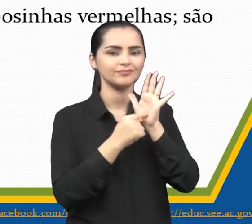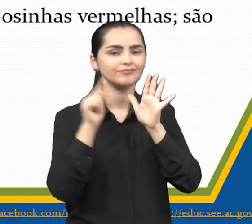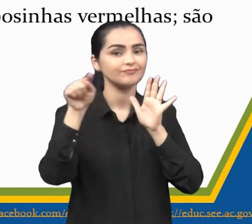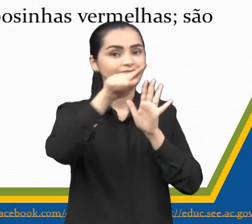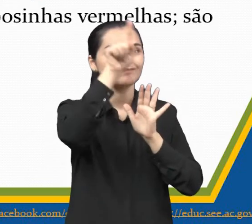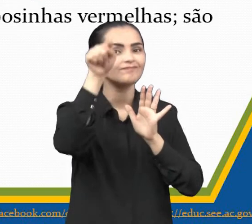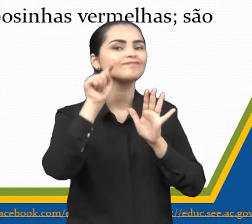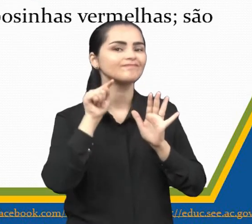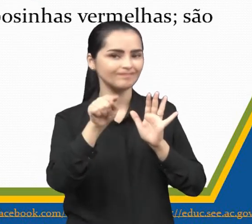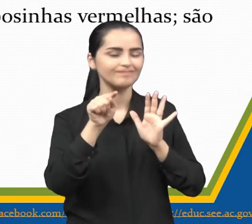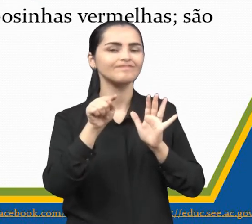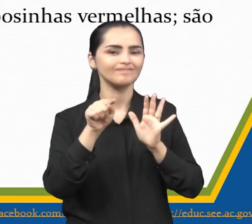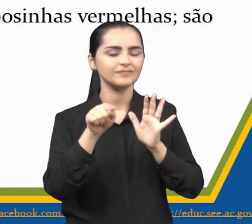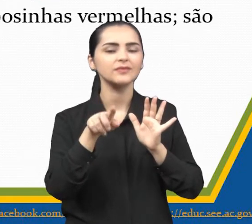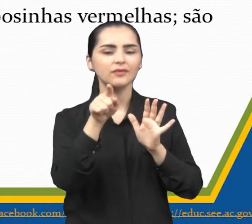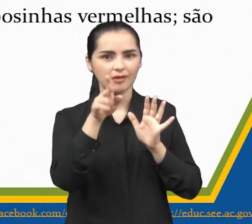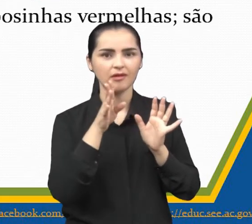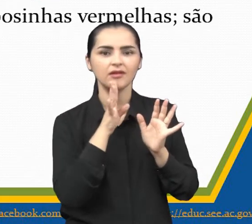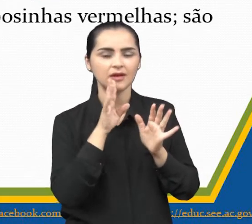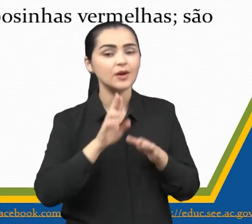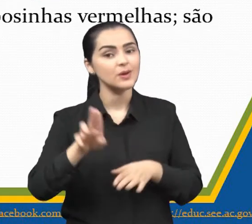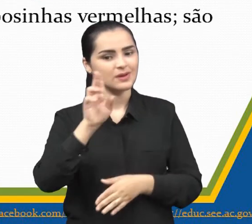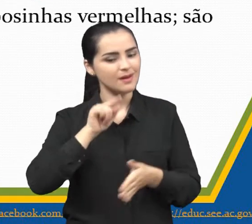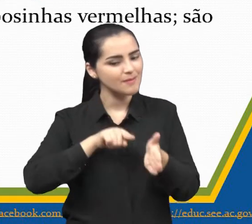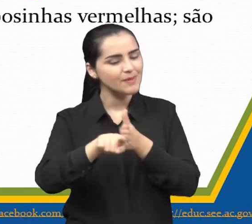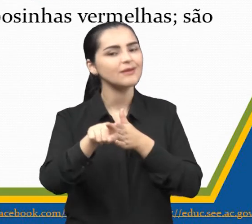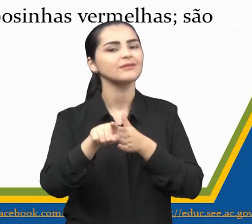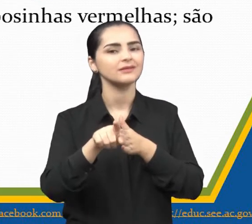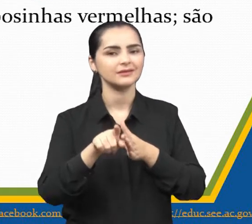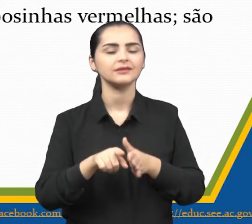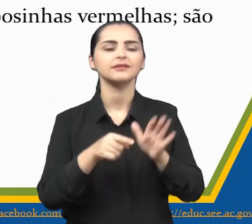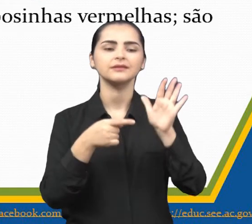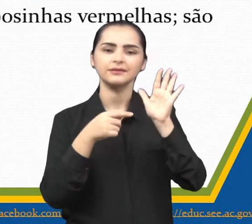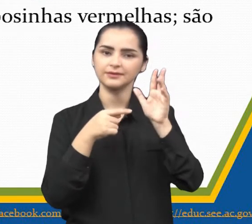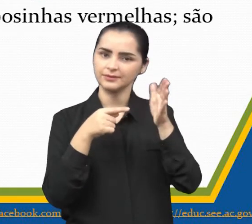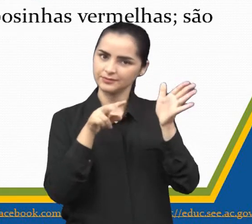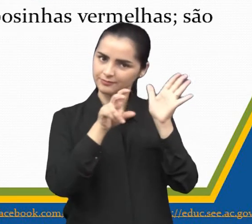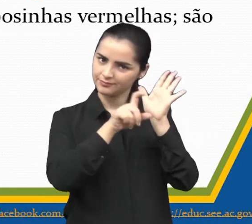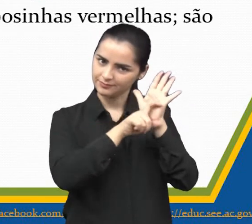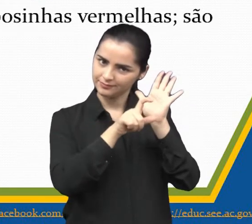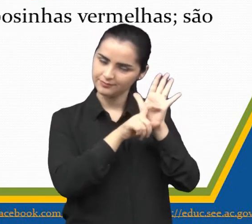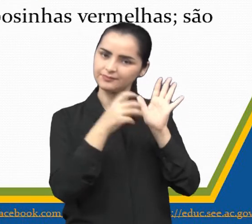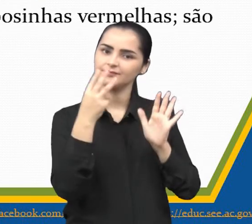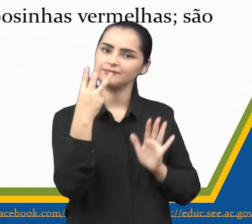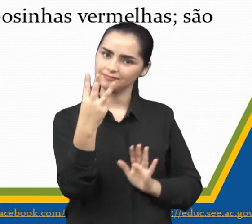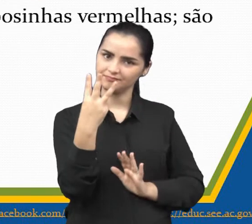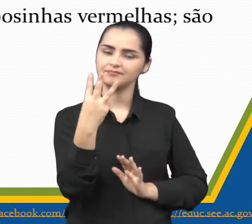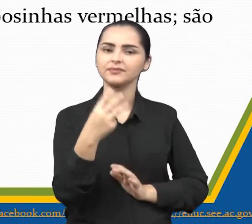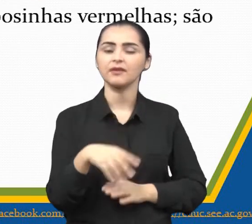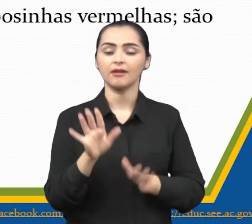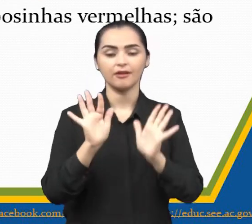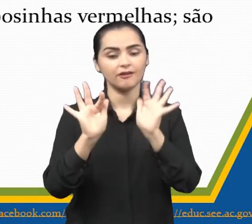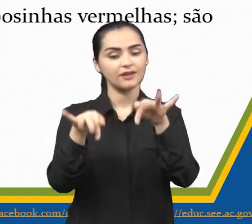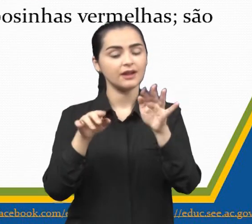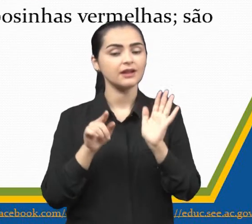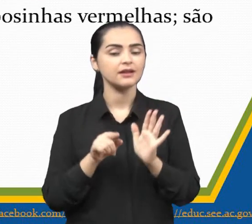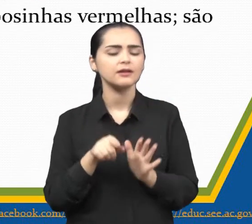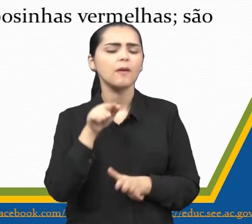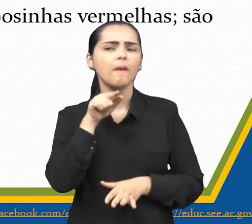ponto de interrogação, que a gente chama, usado em perguntas, né? E no terceiro parágrafo, ele termina com um ponto de